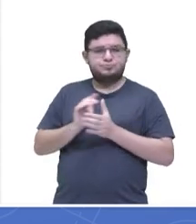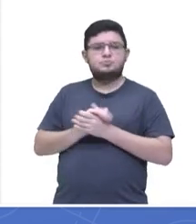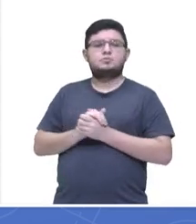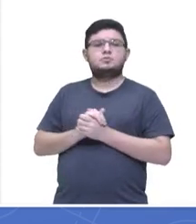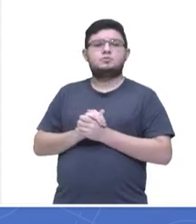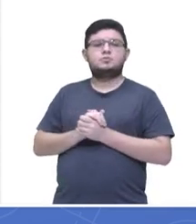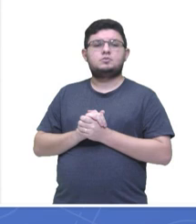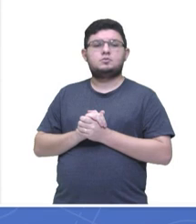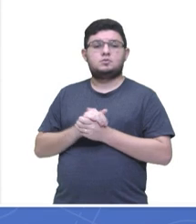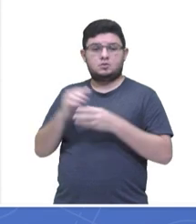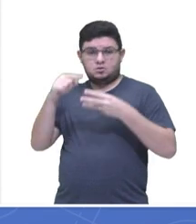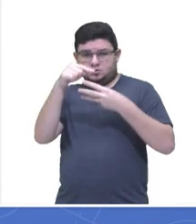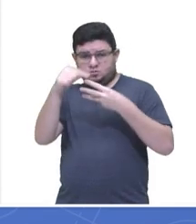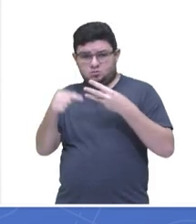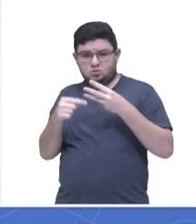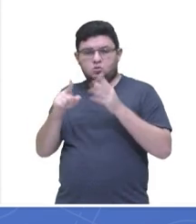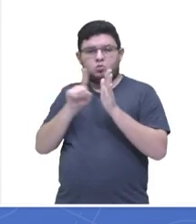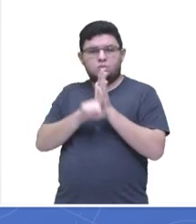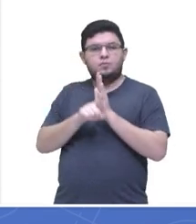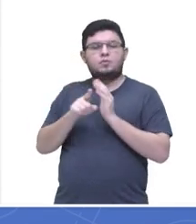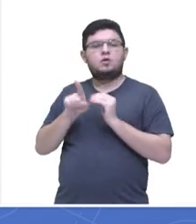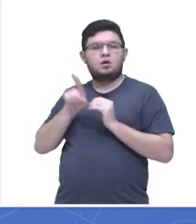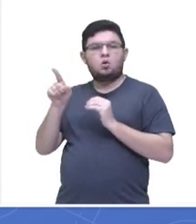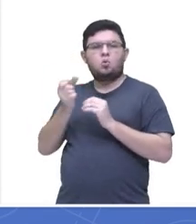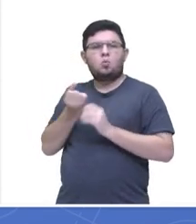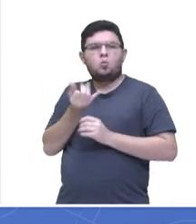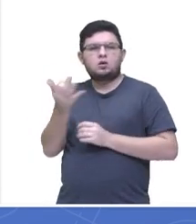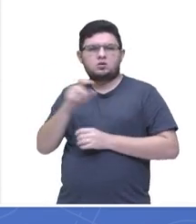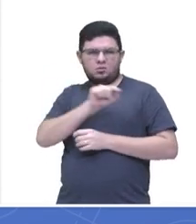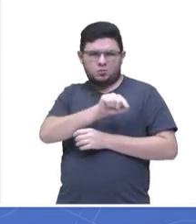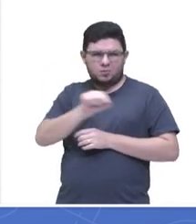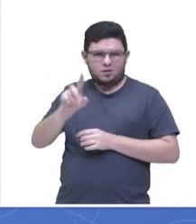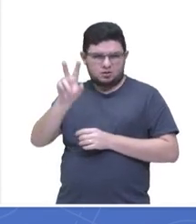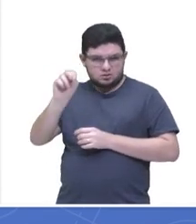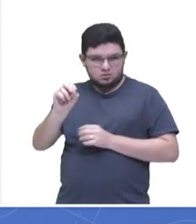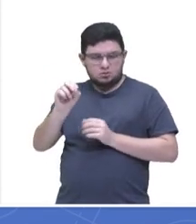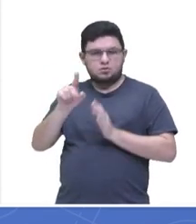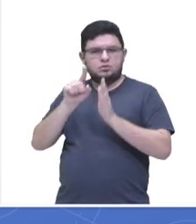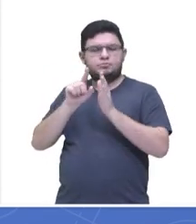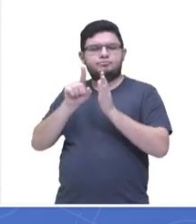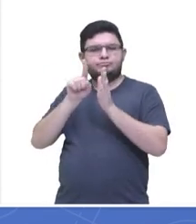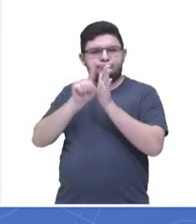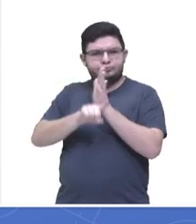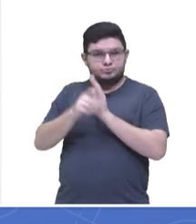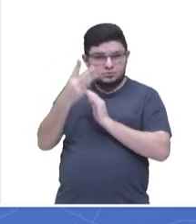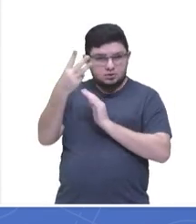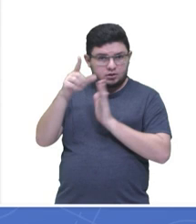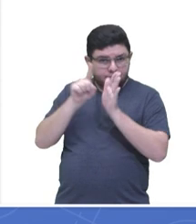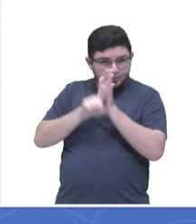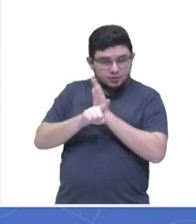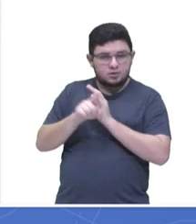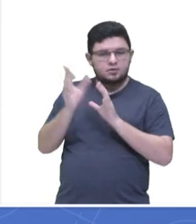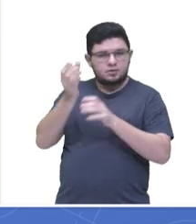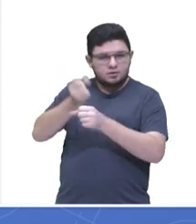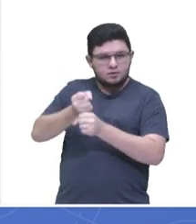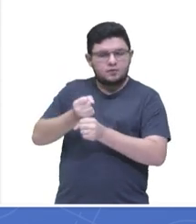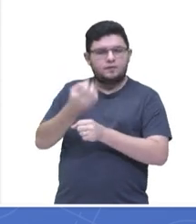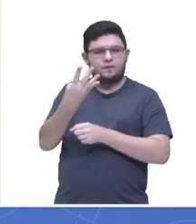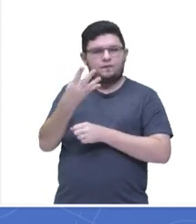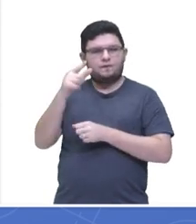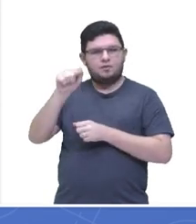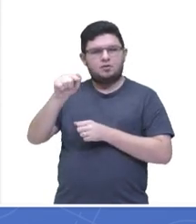ela automaticamente vai mudar para 47. Por que vai mudar para 47? Porque,